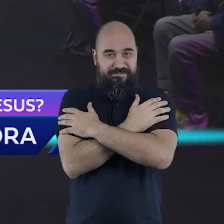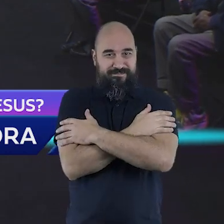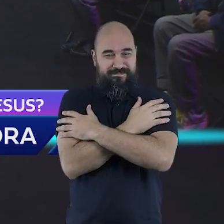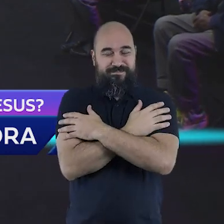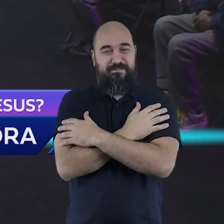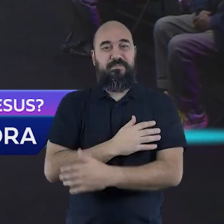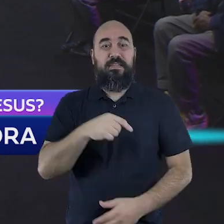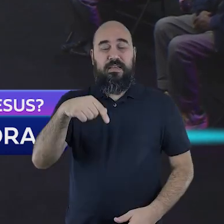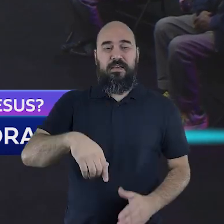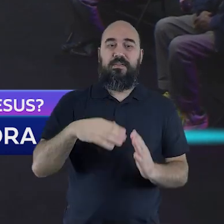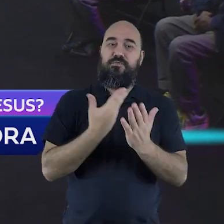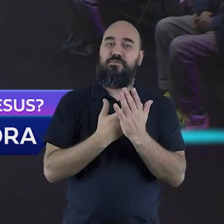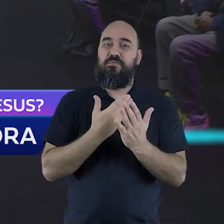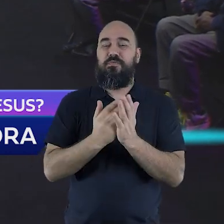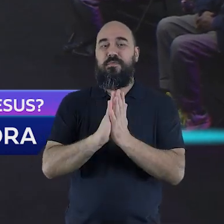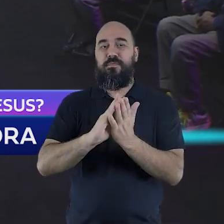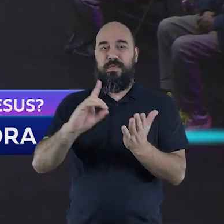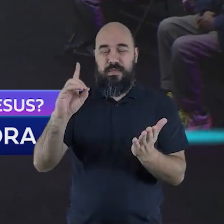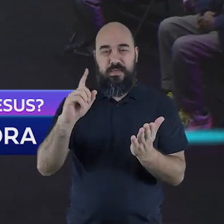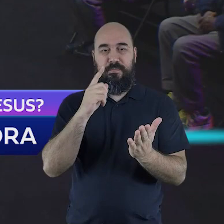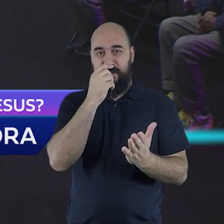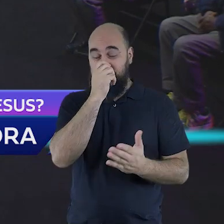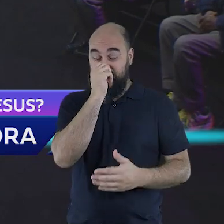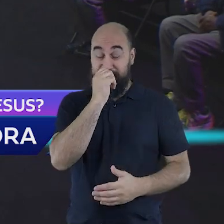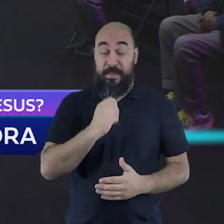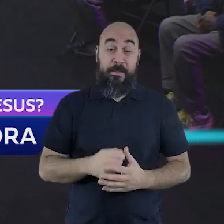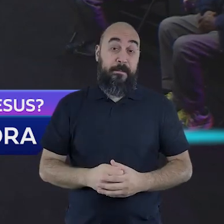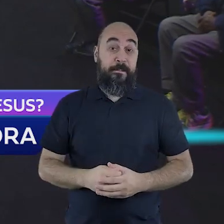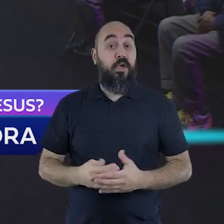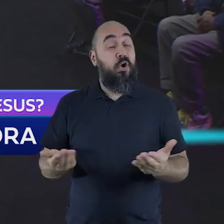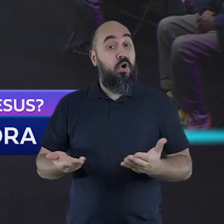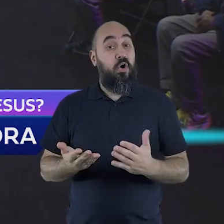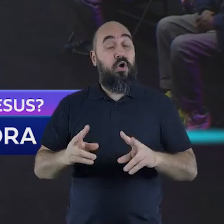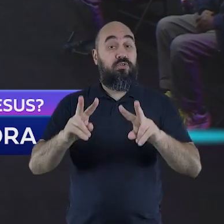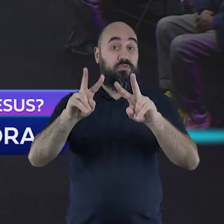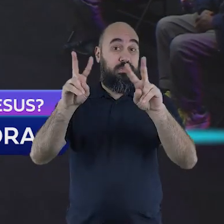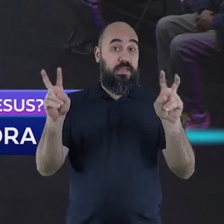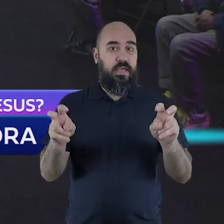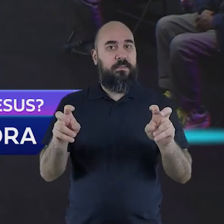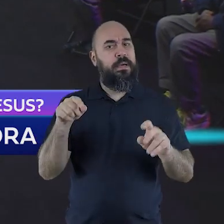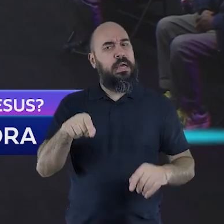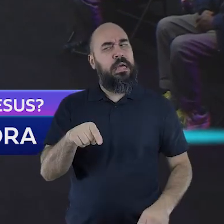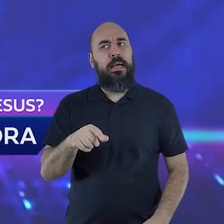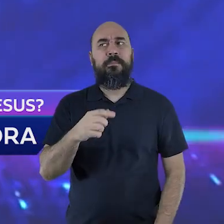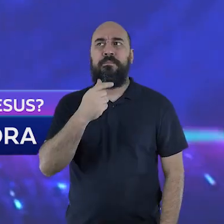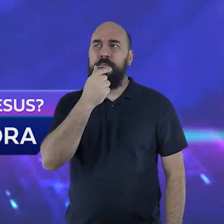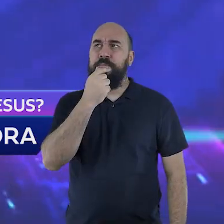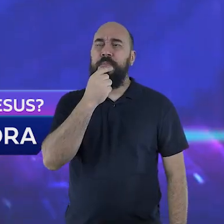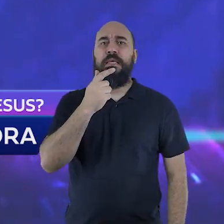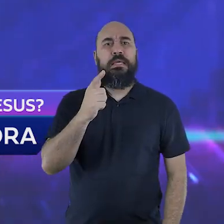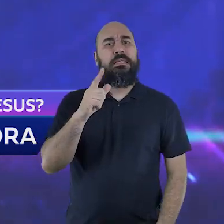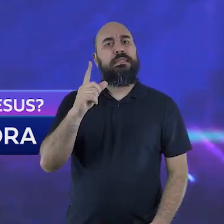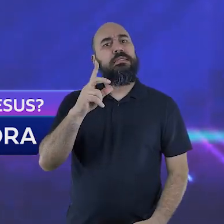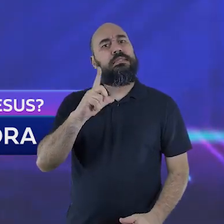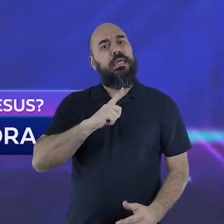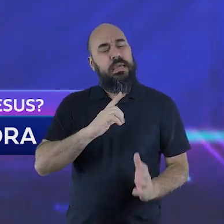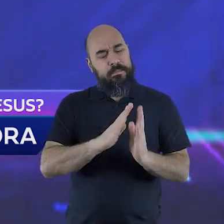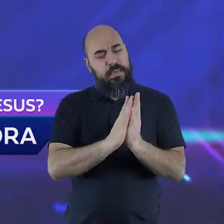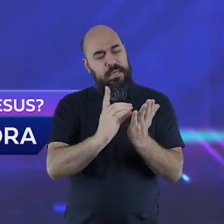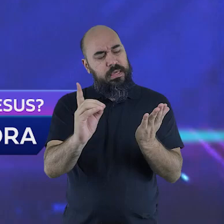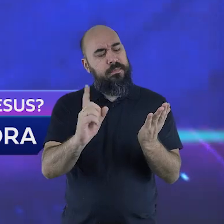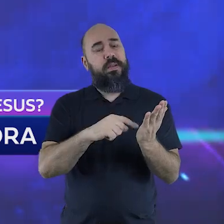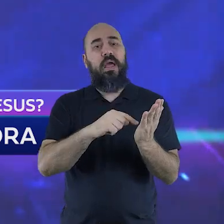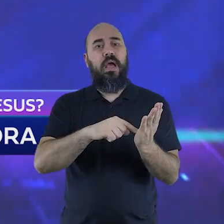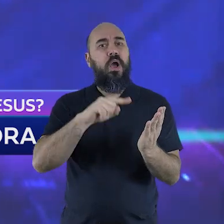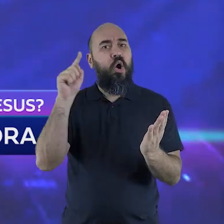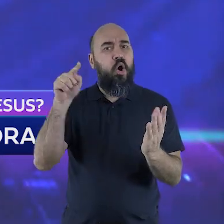estudos na Palavra do Senhor. Bom, o tema de hoje é um dos temas mais centrais de toda